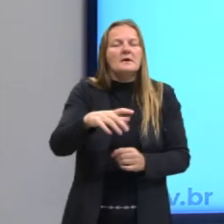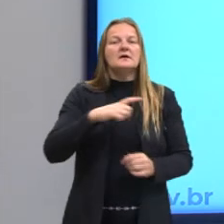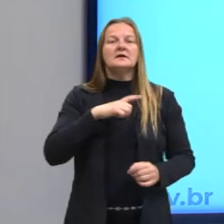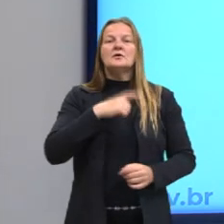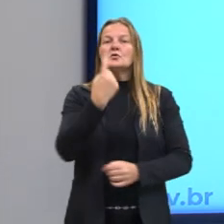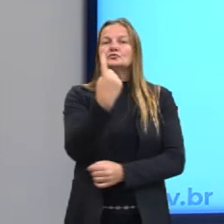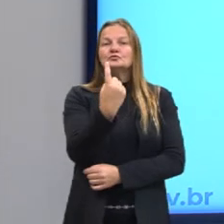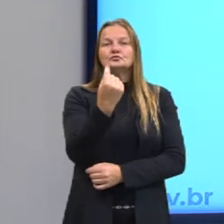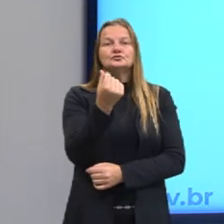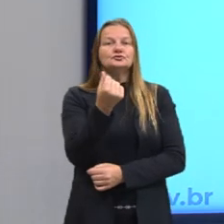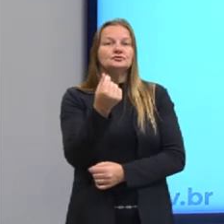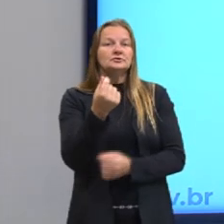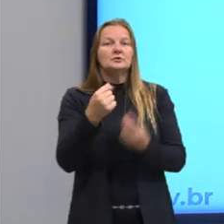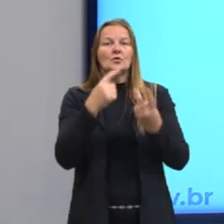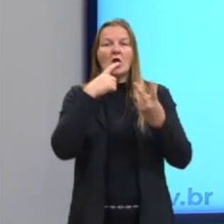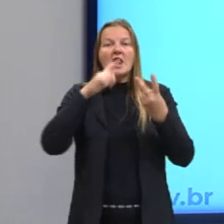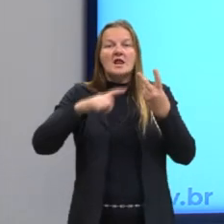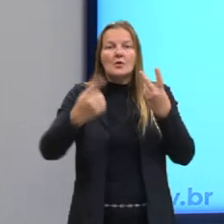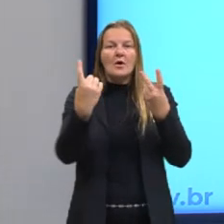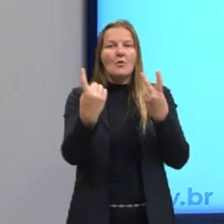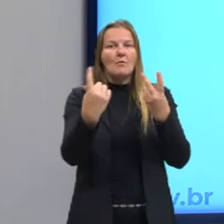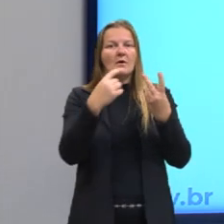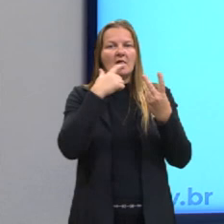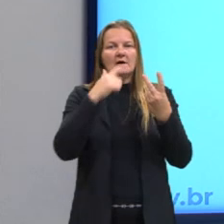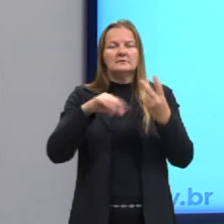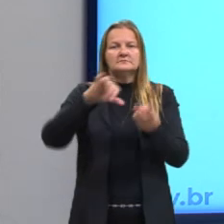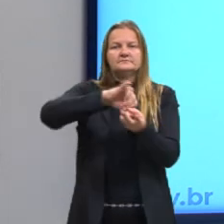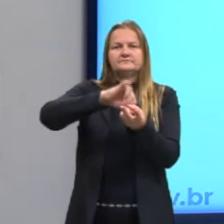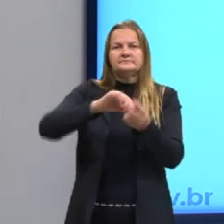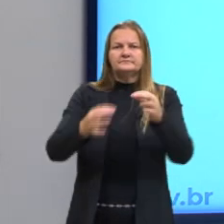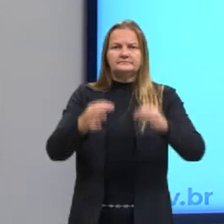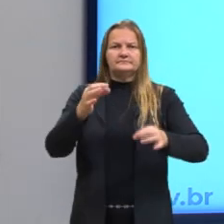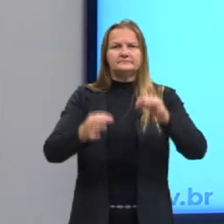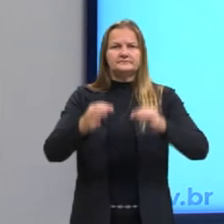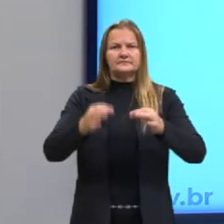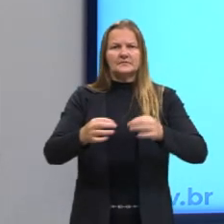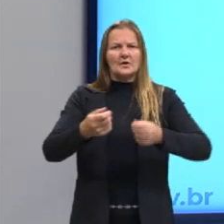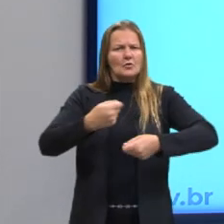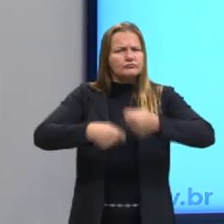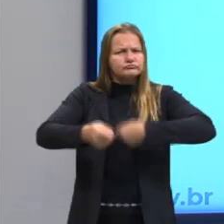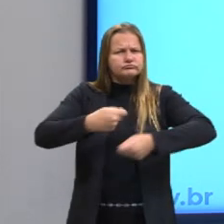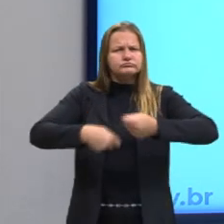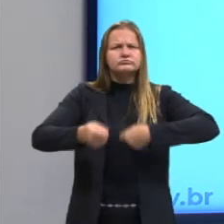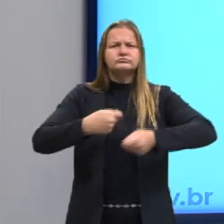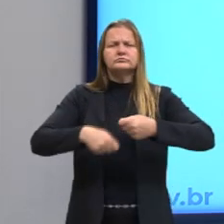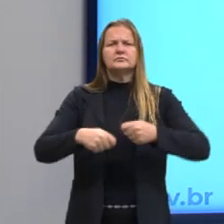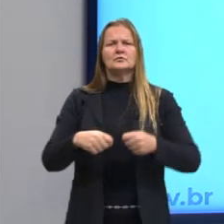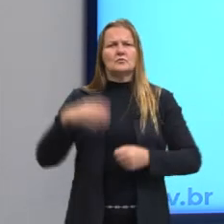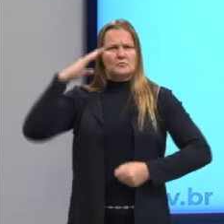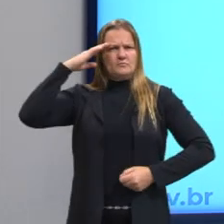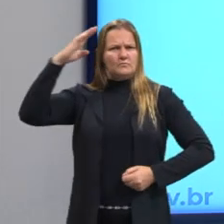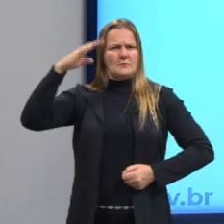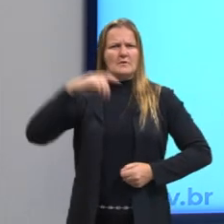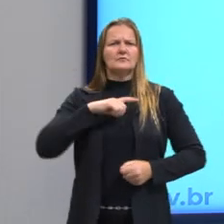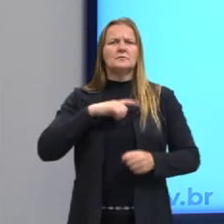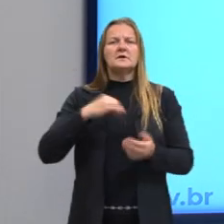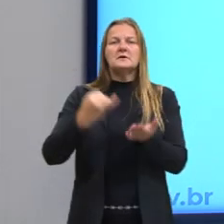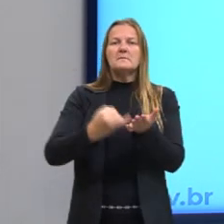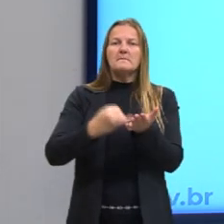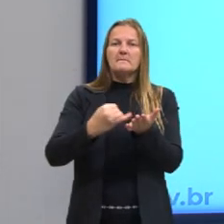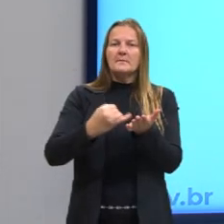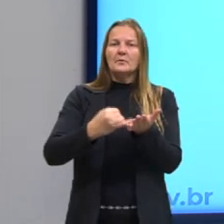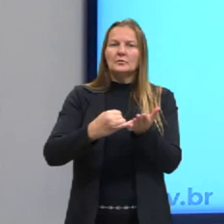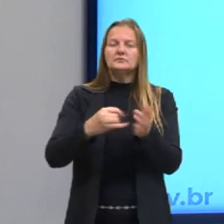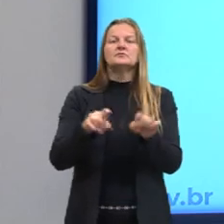moeda, um idioma, vai centralizar a justiça, a administração, o exército e os impostos, né.